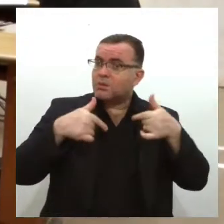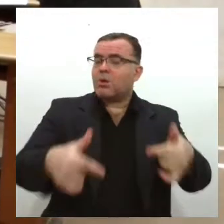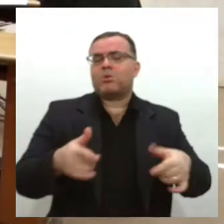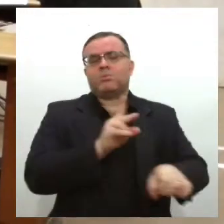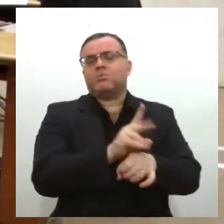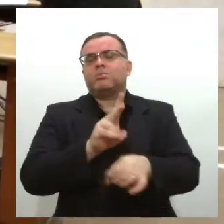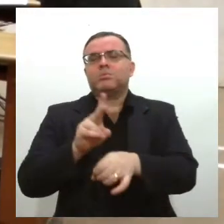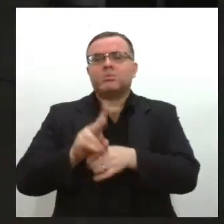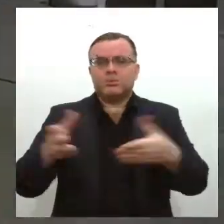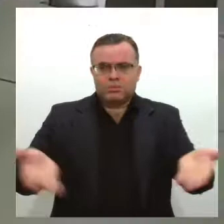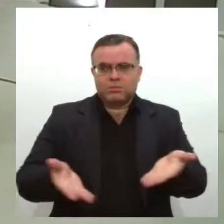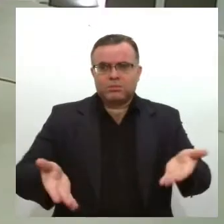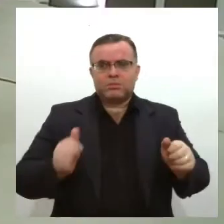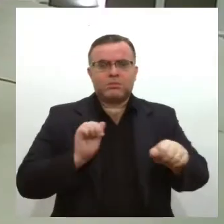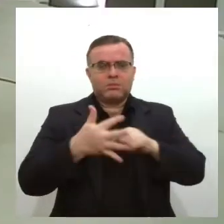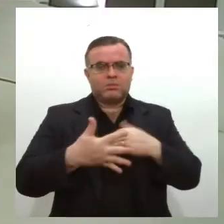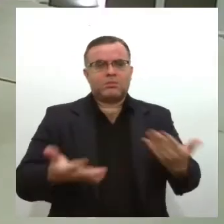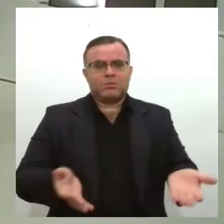combate à pandemia.